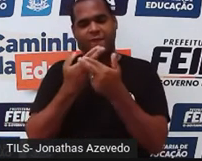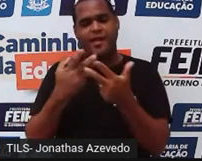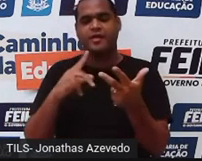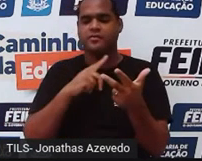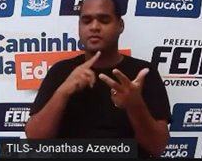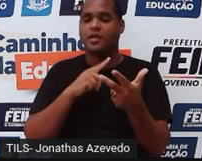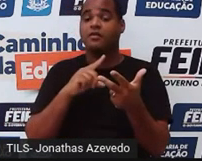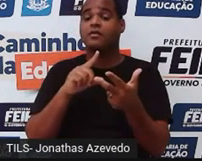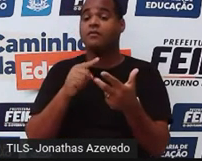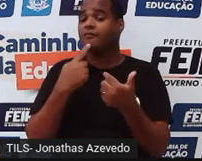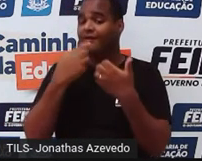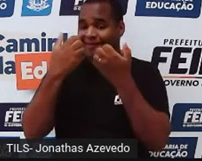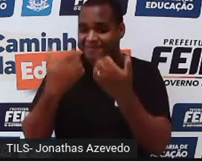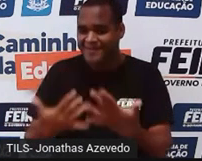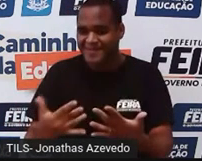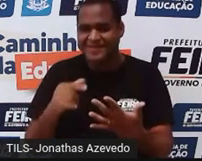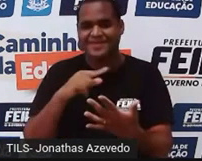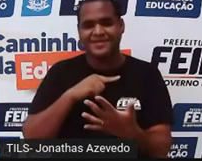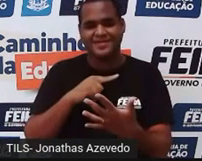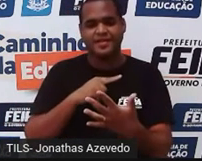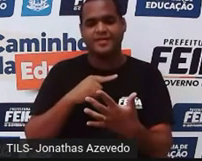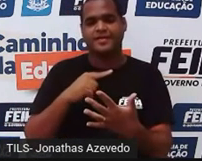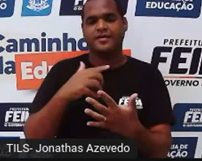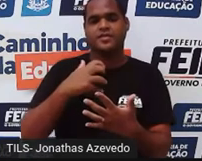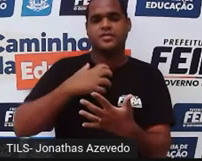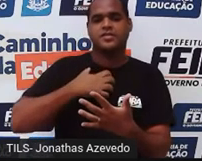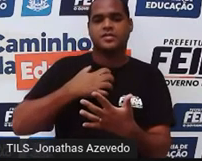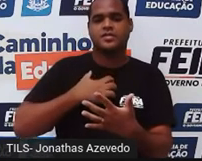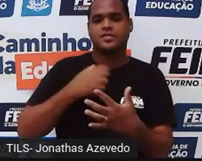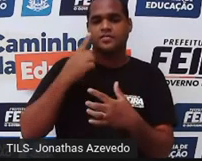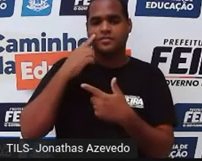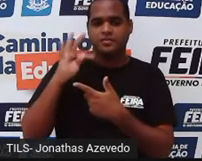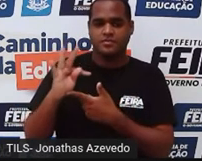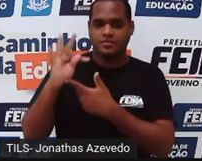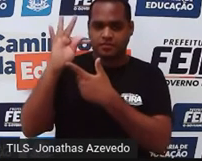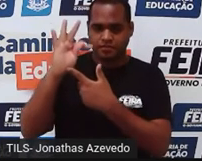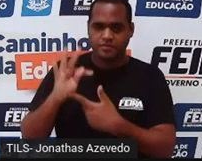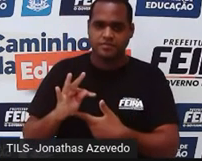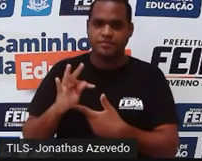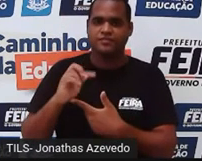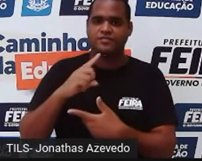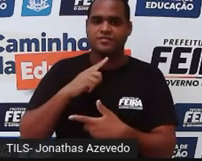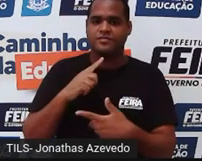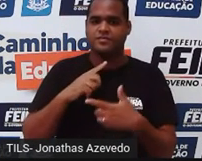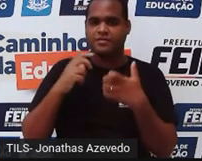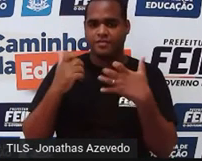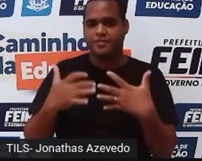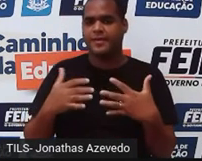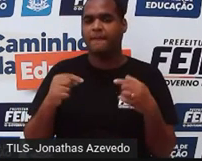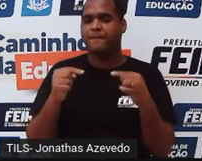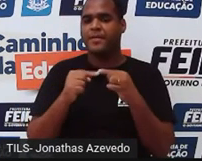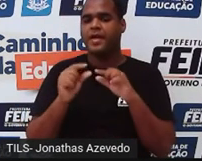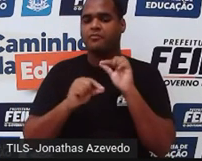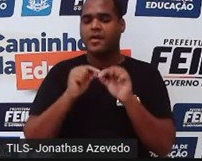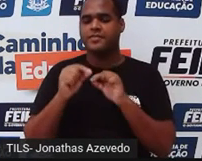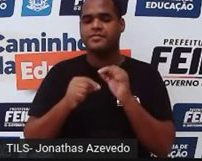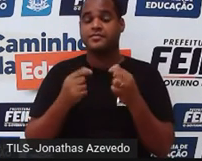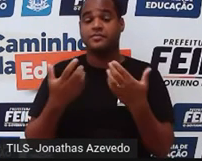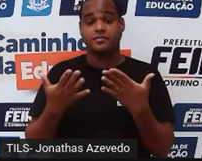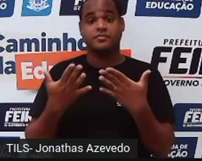falado, né? Que é a situação que envolve temperatura. Tem um recorte ali de uma